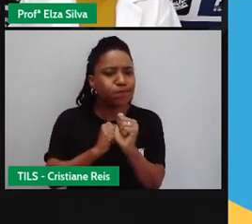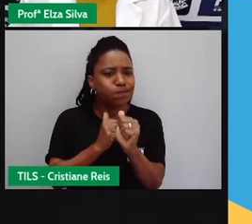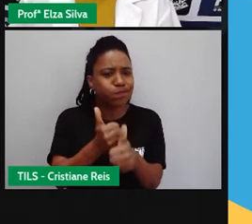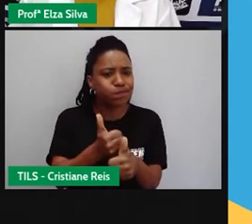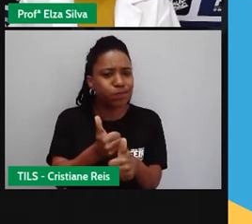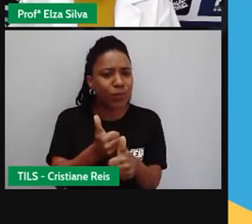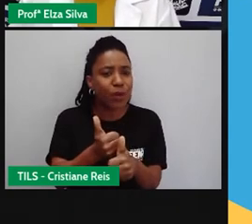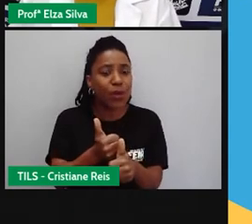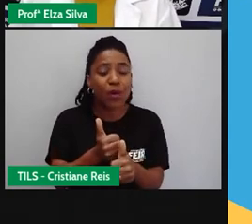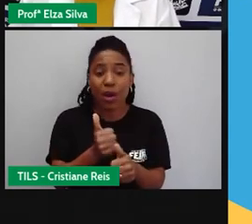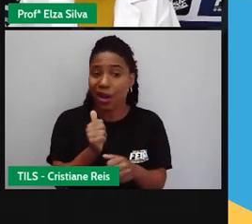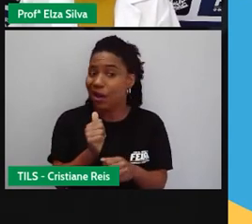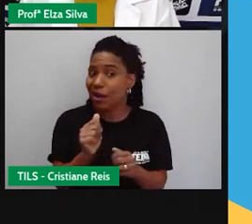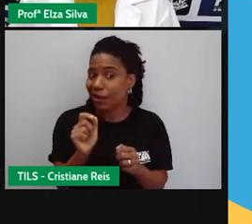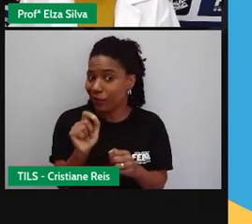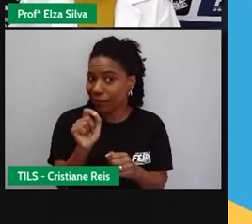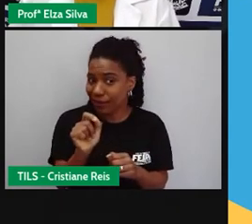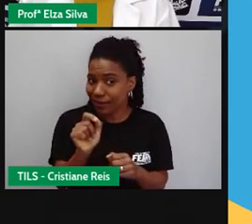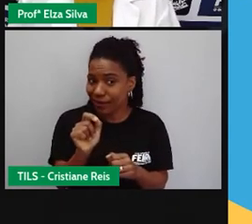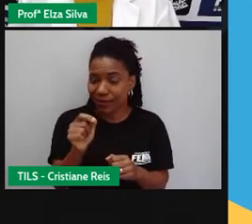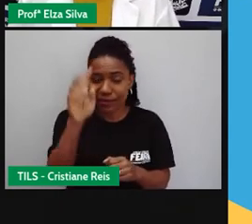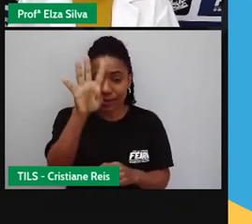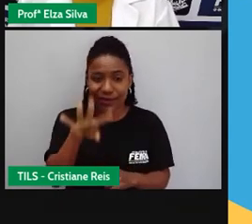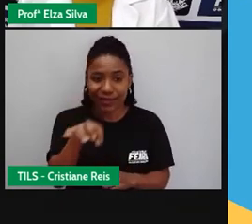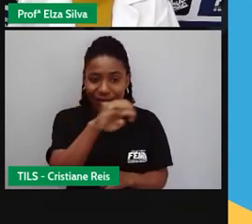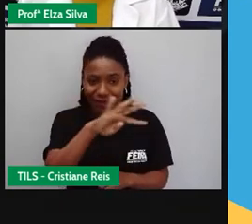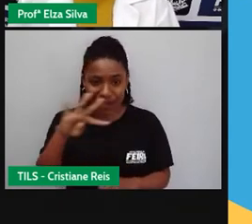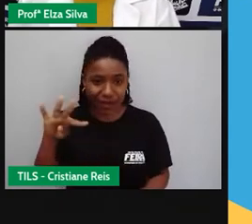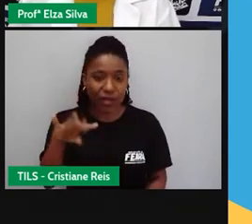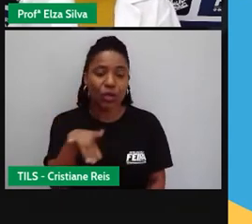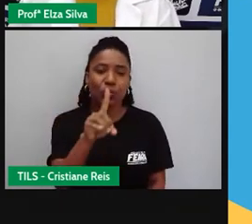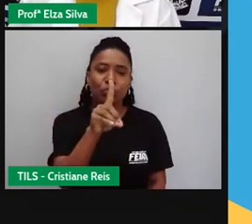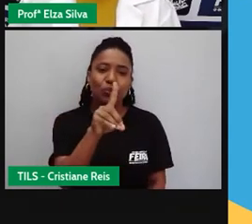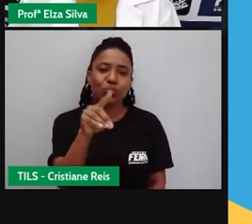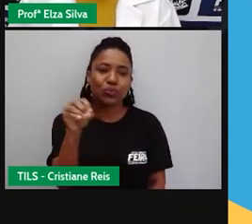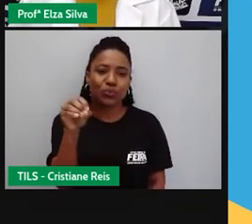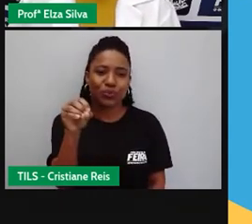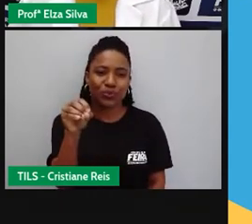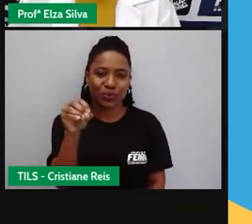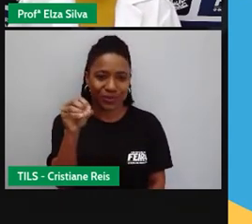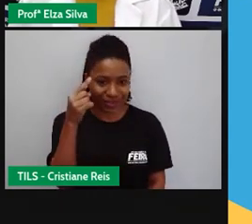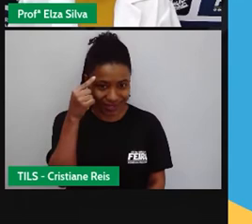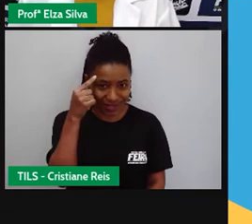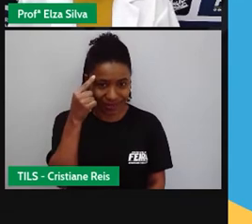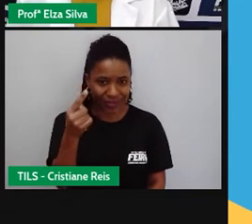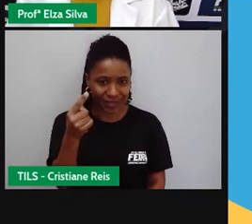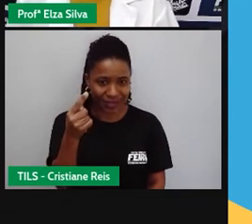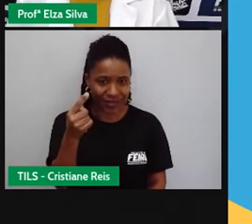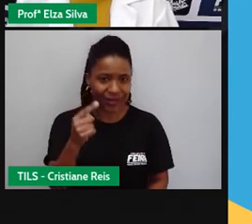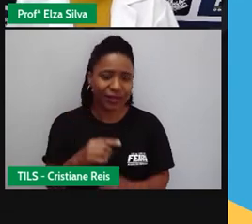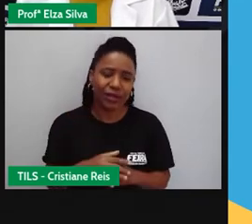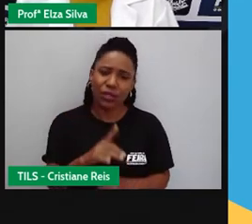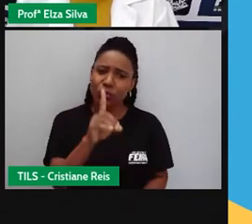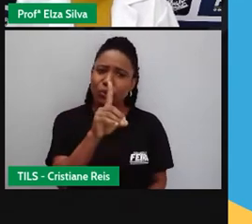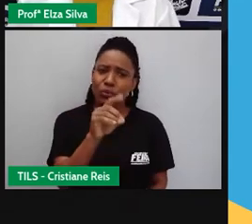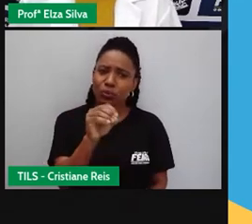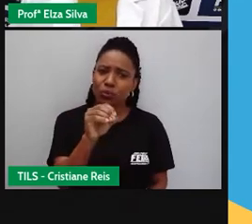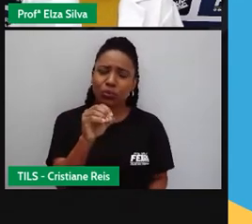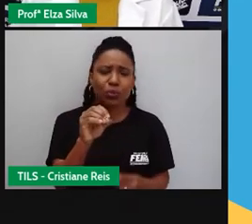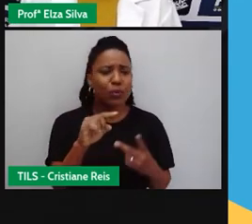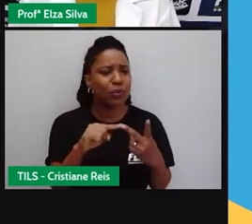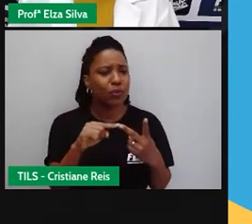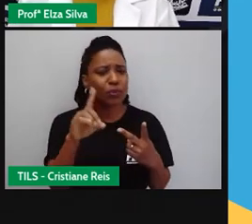tabela do and does. Do and does. Qual a diferença entre eles?